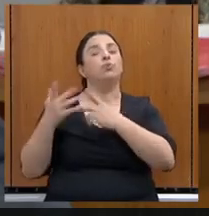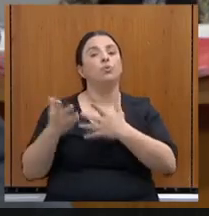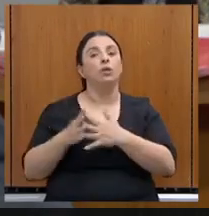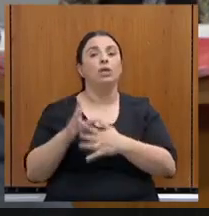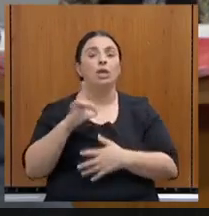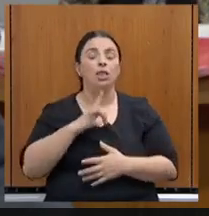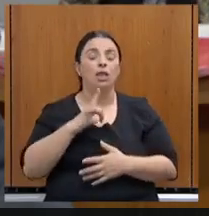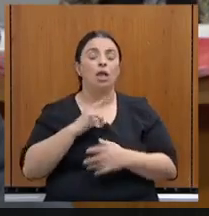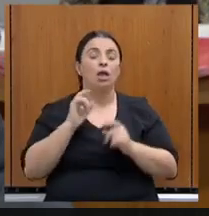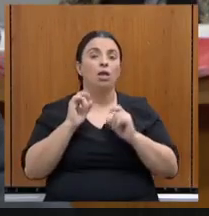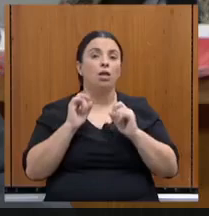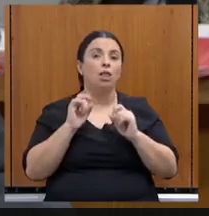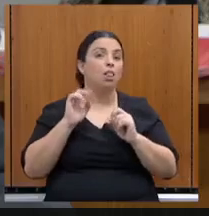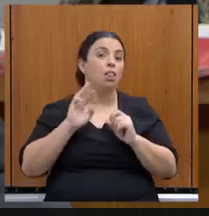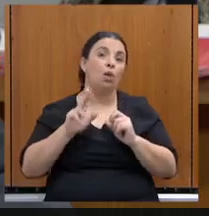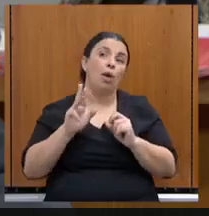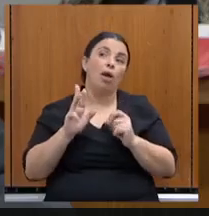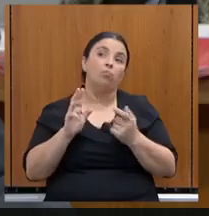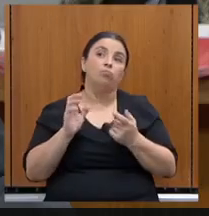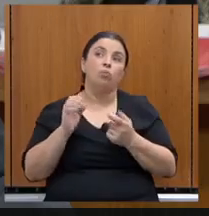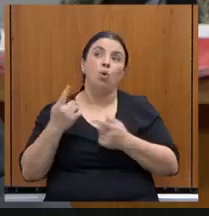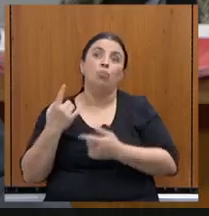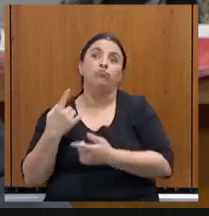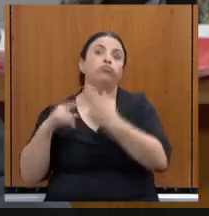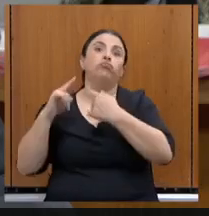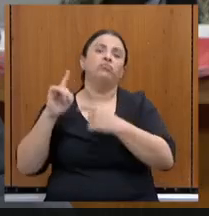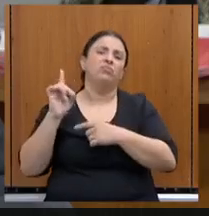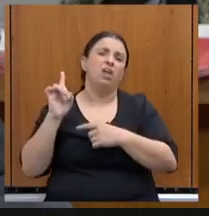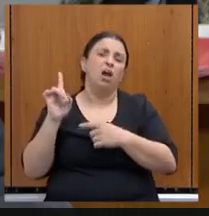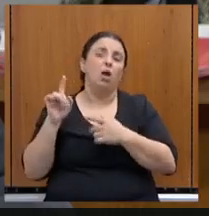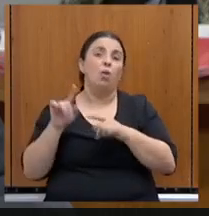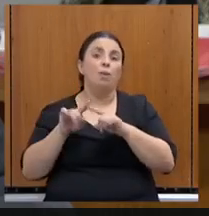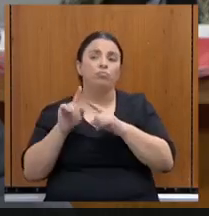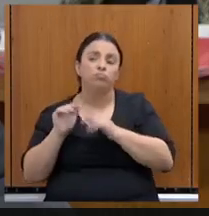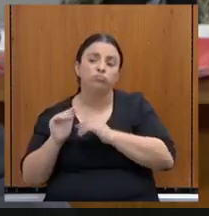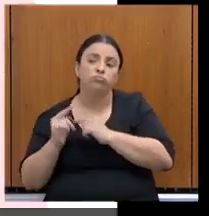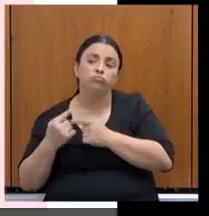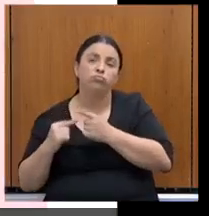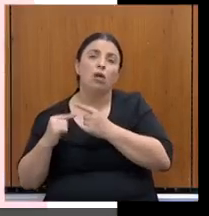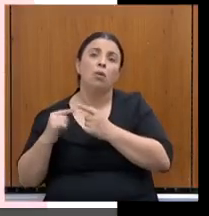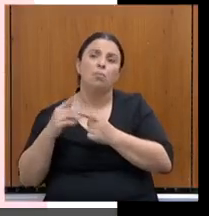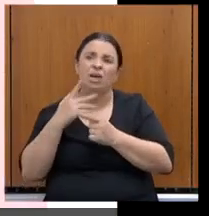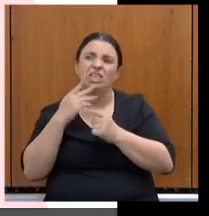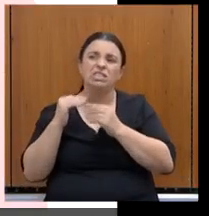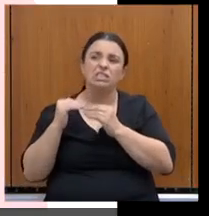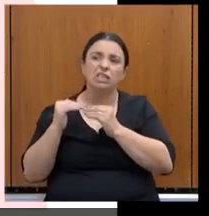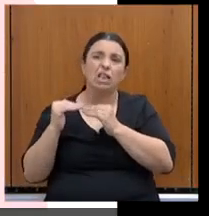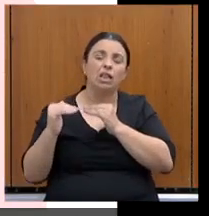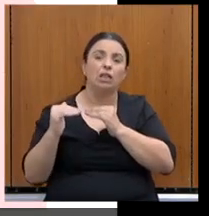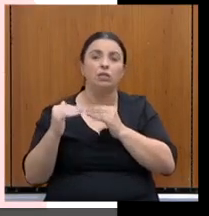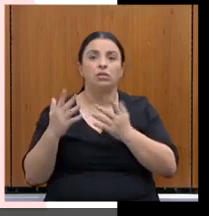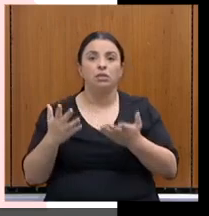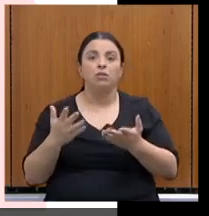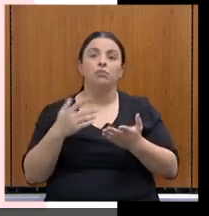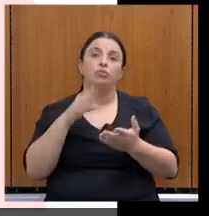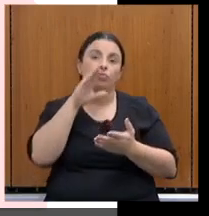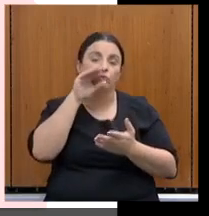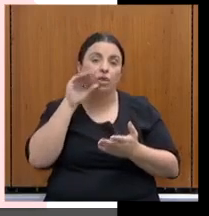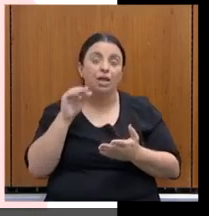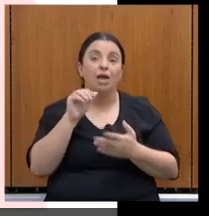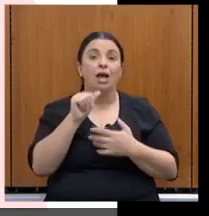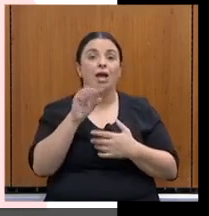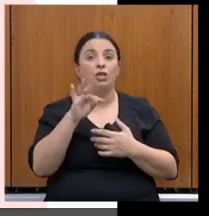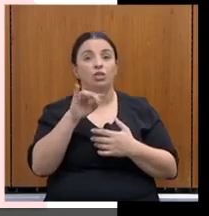não é tão grande, ela fica estabilizada, tanto a de servidor ativo à